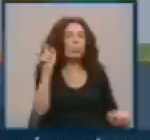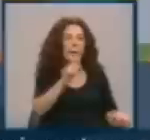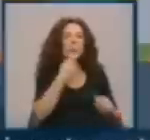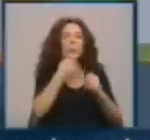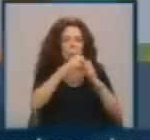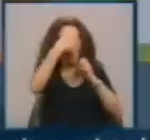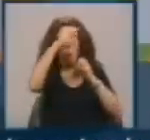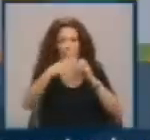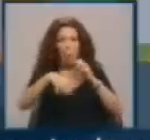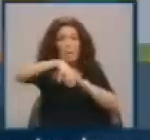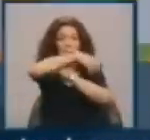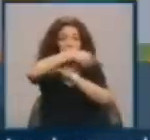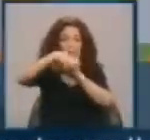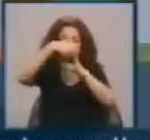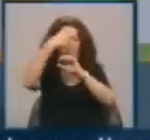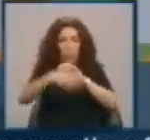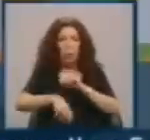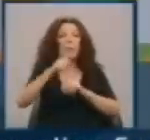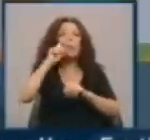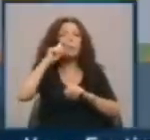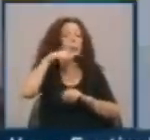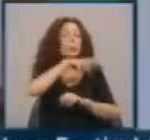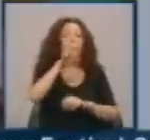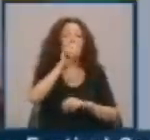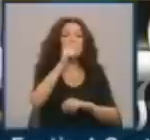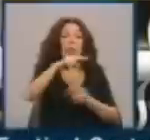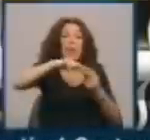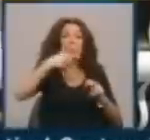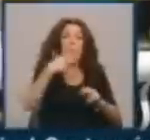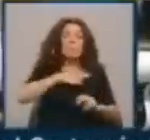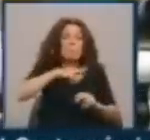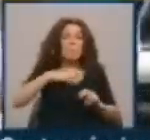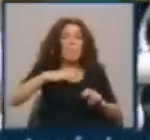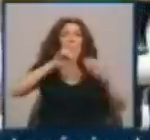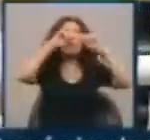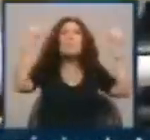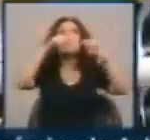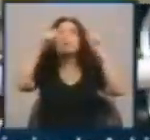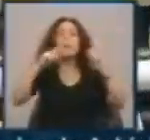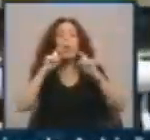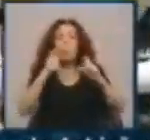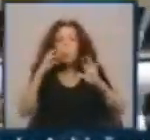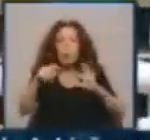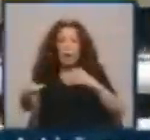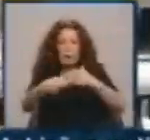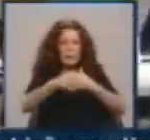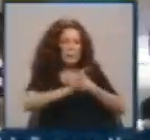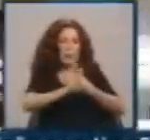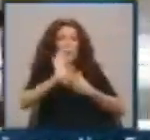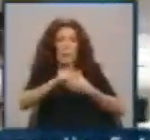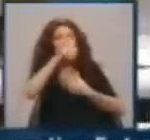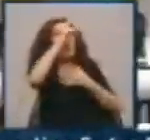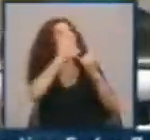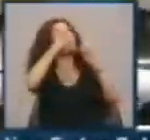uma pedra do campanário, o que levou a proteção civil da autarquia a colocar faixas para impedir o acesso ao espaço. Apesar do perigo de derrocada,